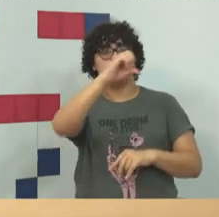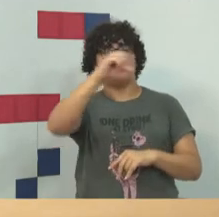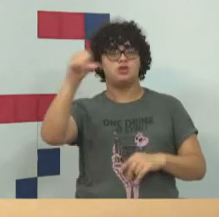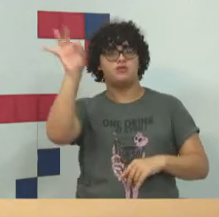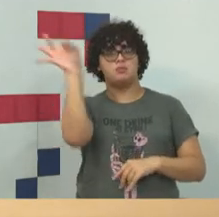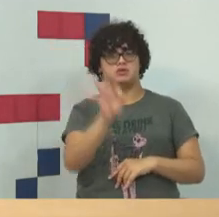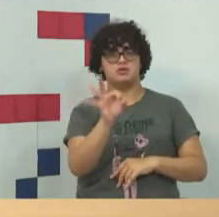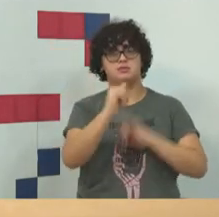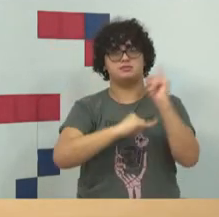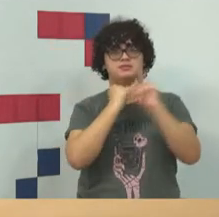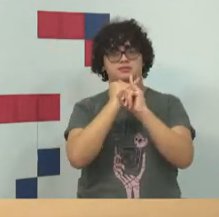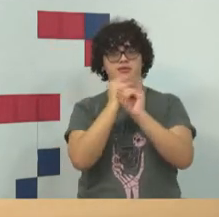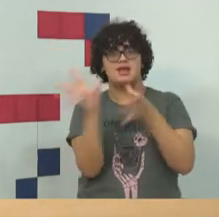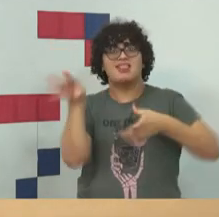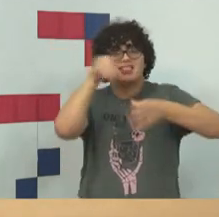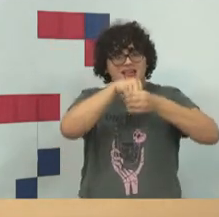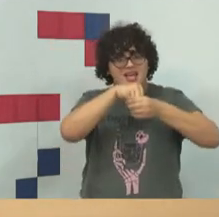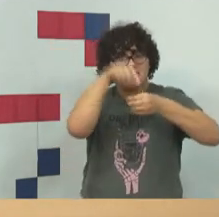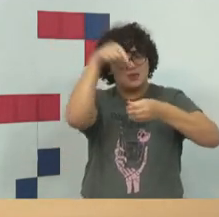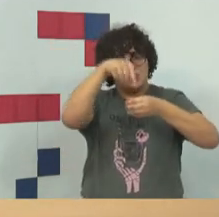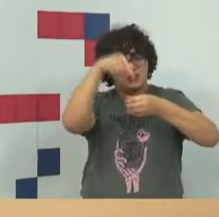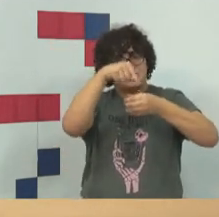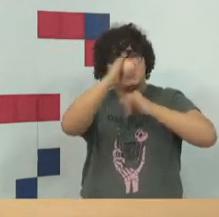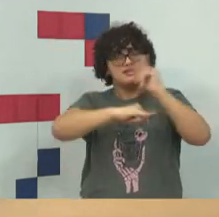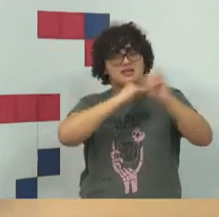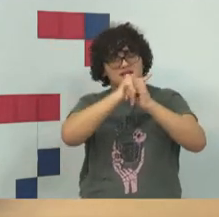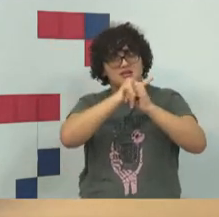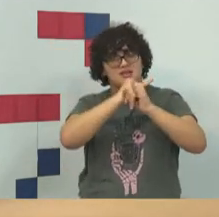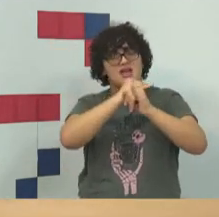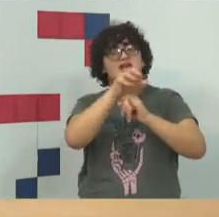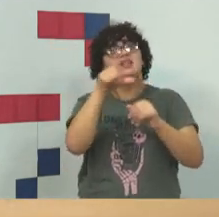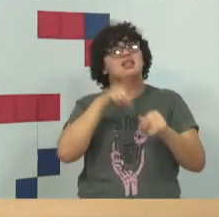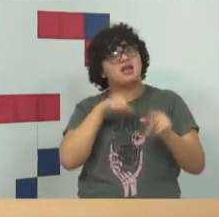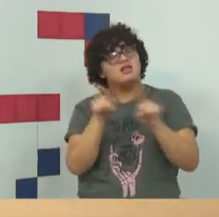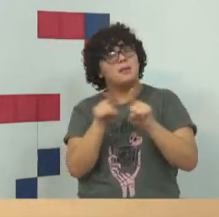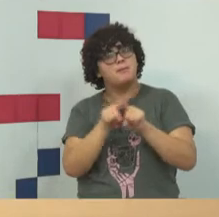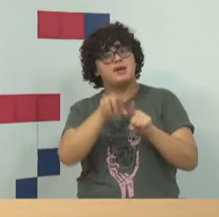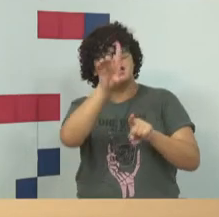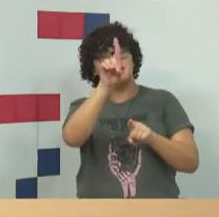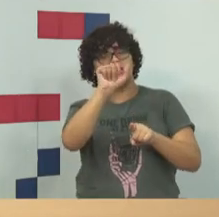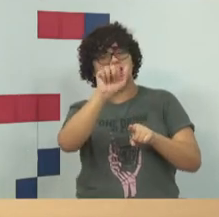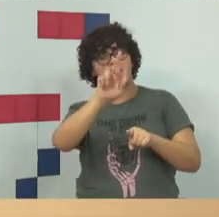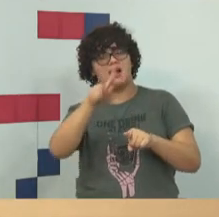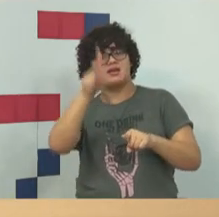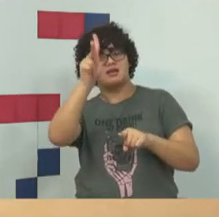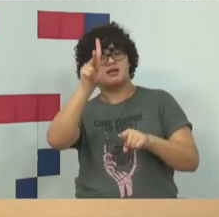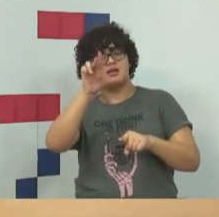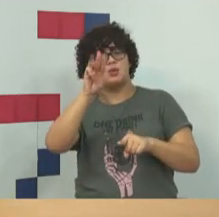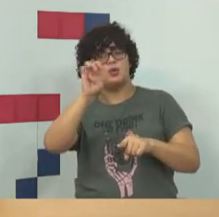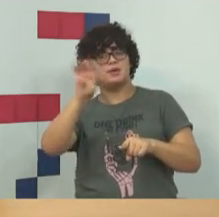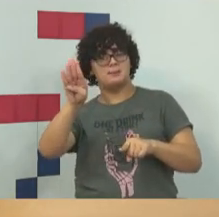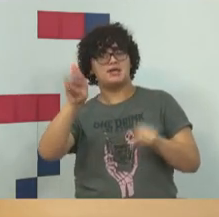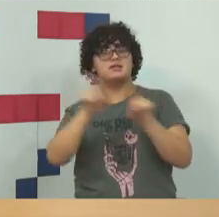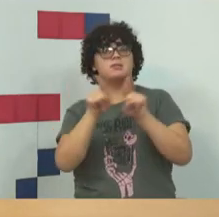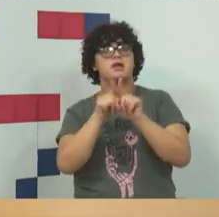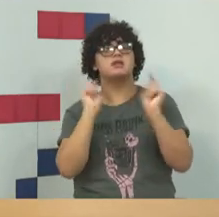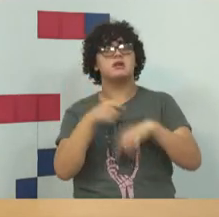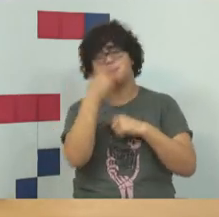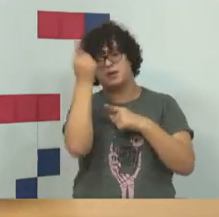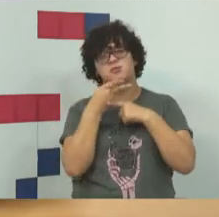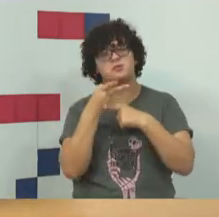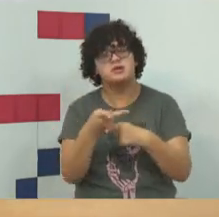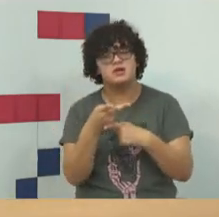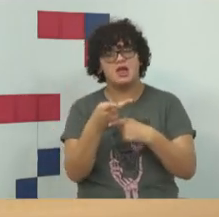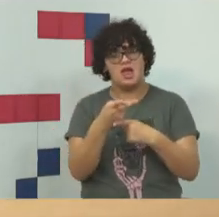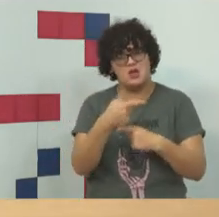internet. É que dentro da Deep Web existe a tal Dark Web, que é o pedacinho da Deep Web em que as pessoas buscam se